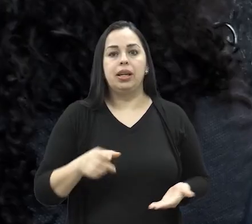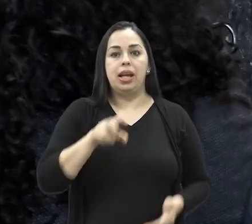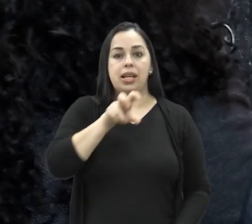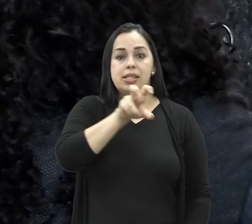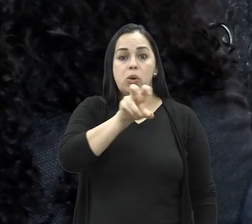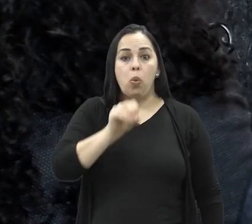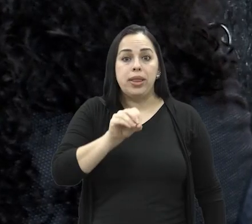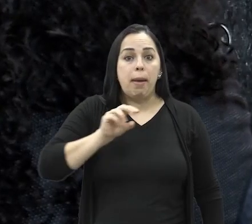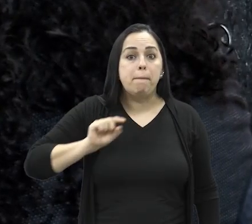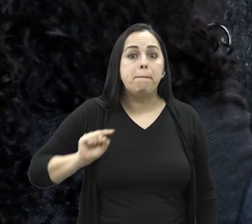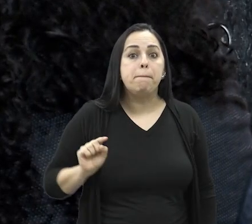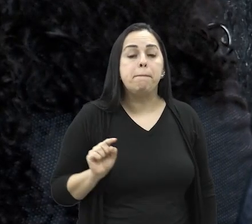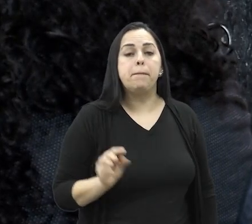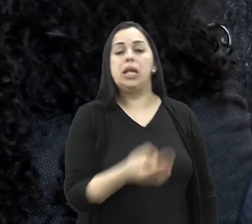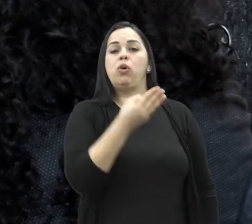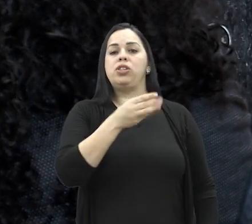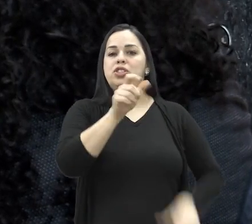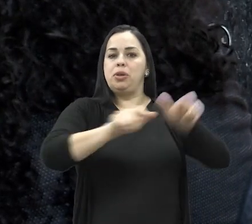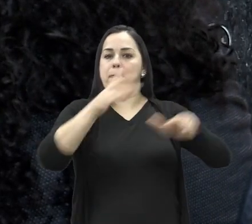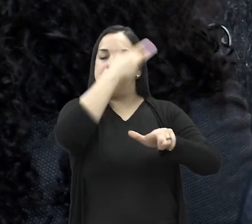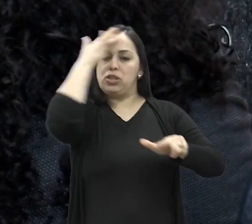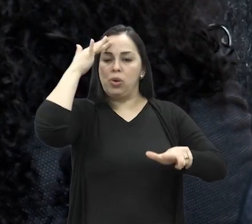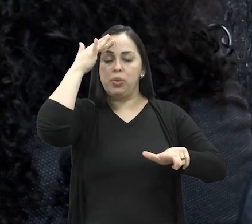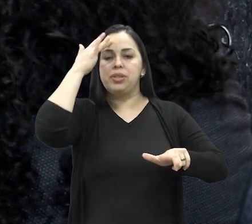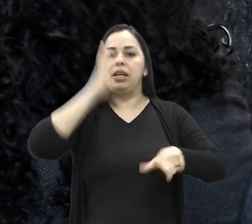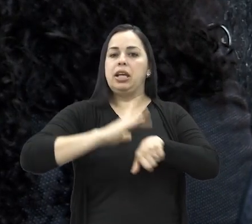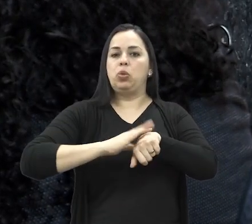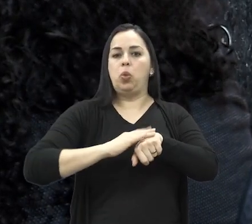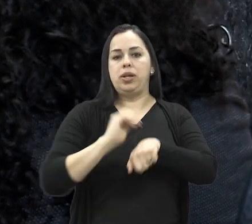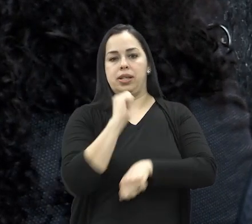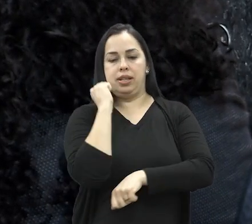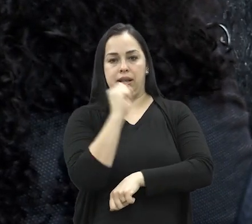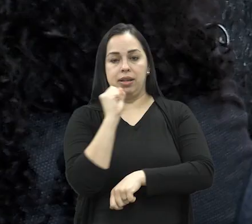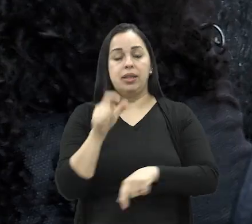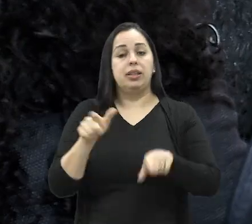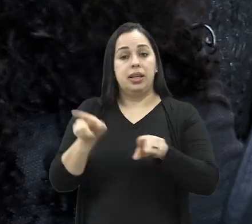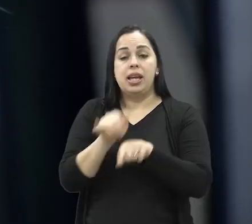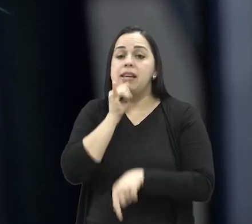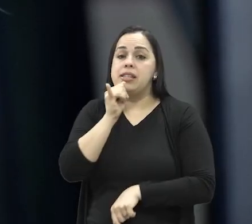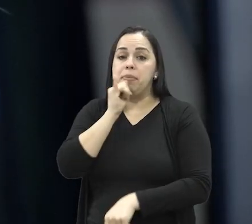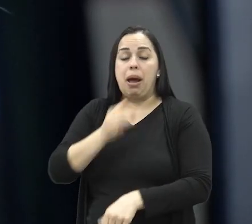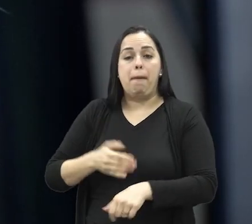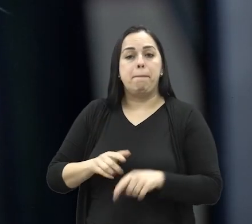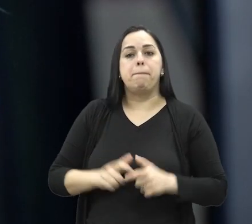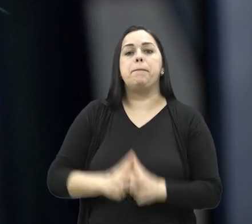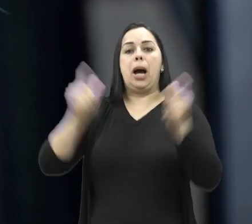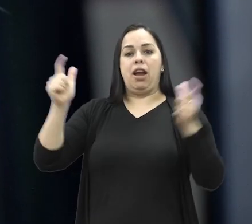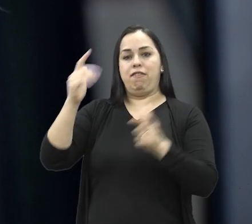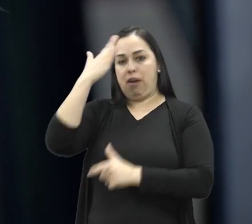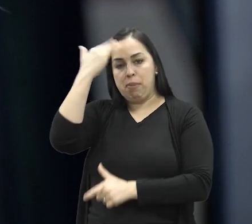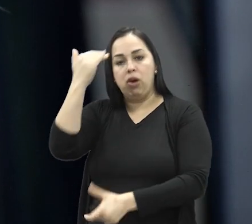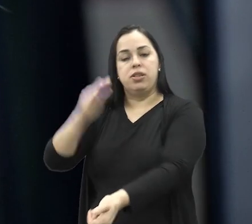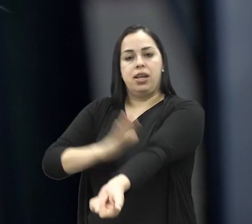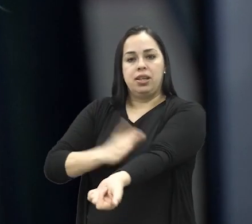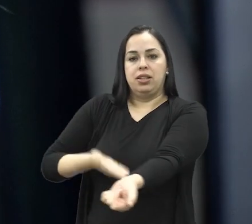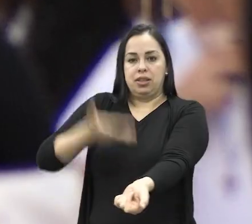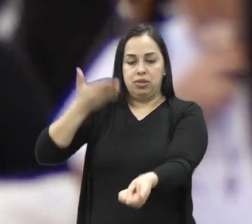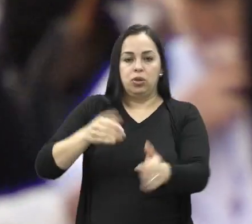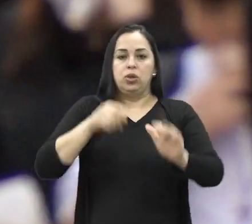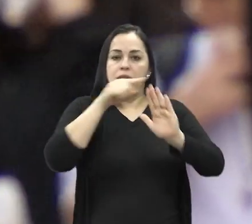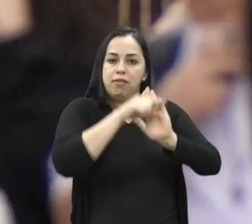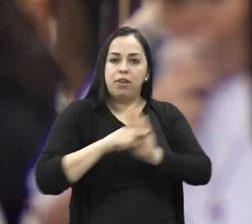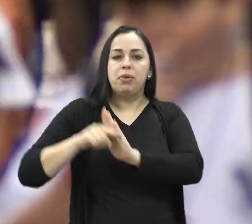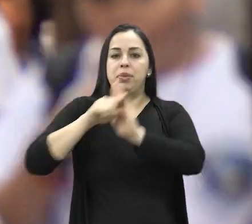tomar cuidado. A Nibal está entre os 50 milhões de brasileiros que convivem com uma doença crônica. A hipertensão é a mais frequente.